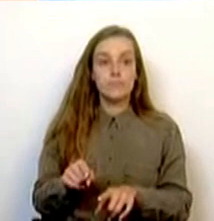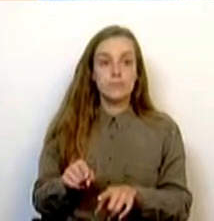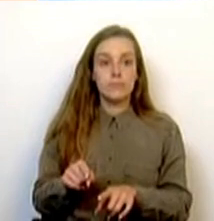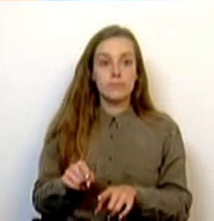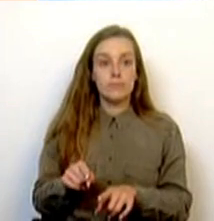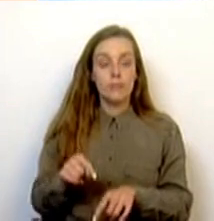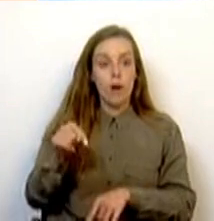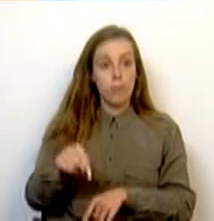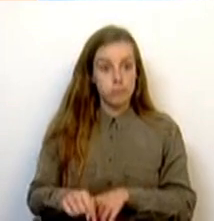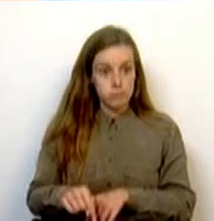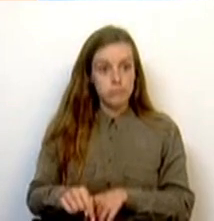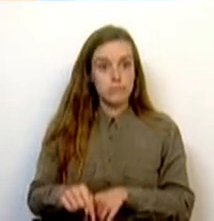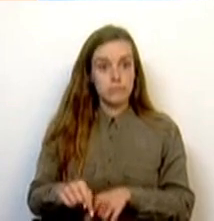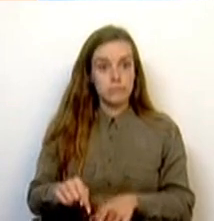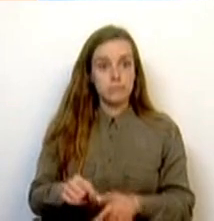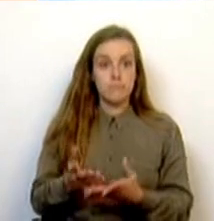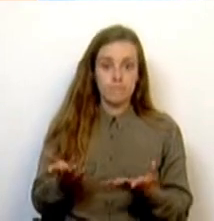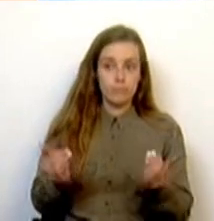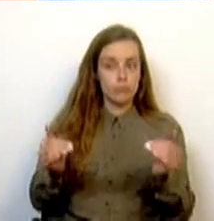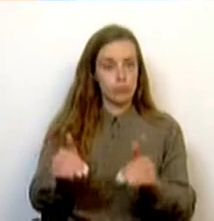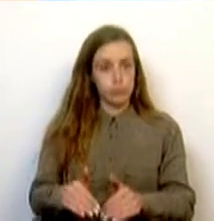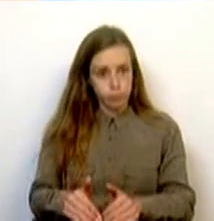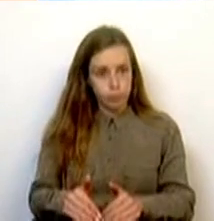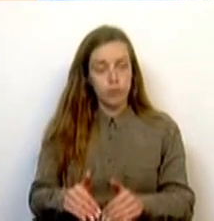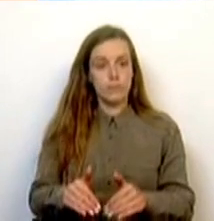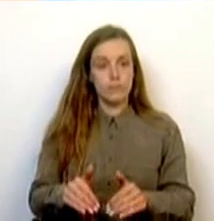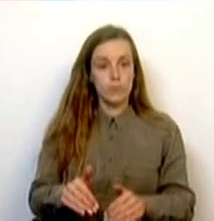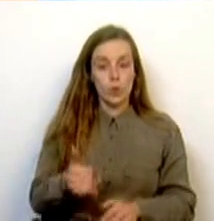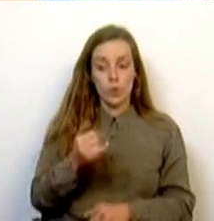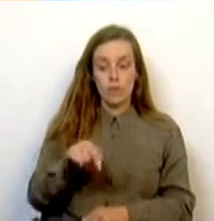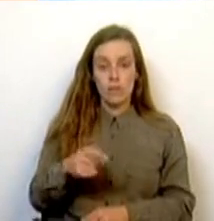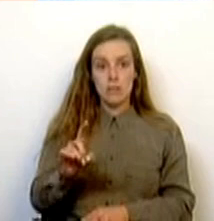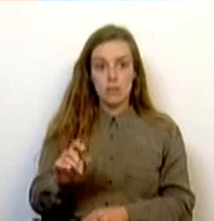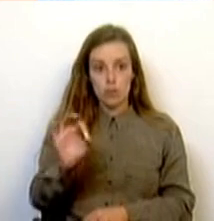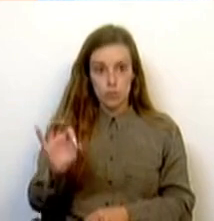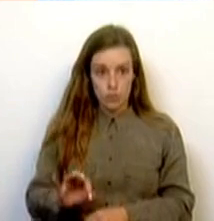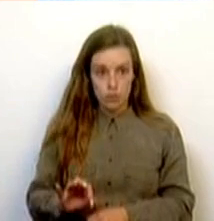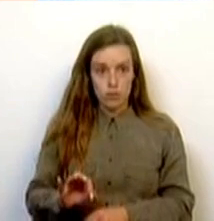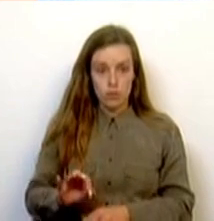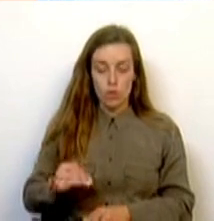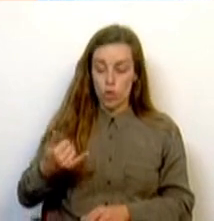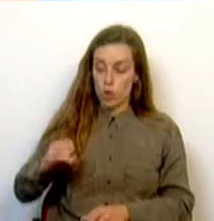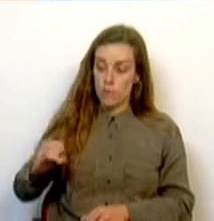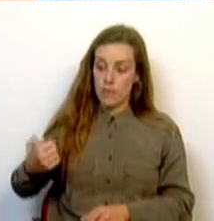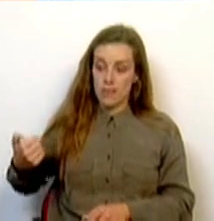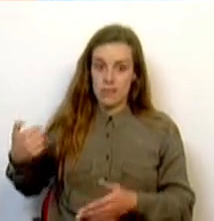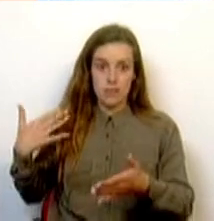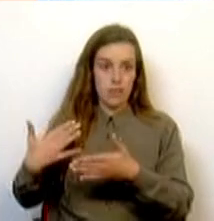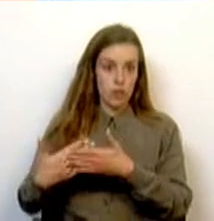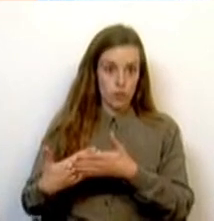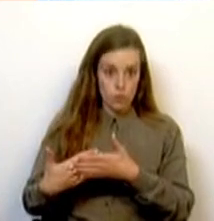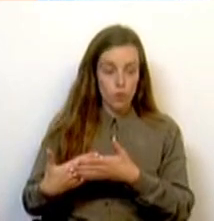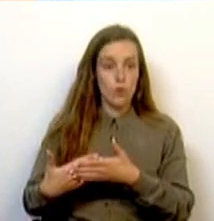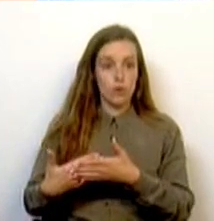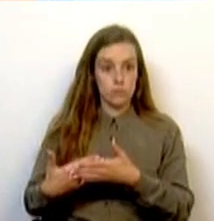instância, apesar de tudo, diminuíram 22,6% desde 2015, mas